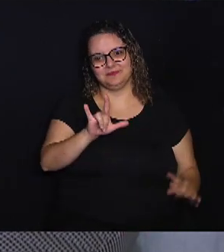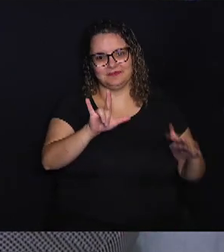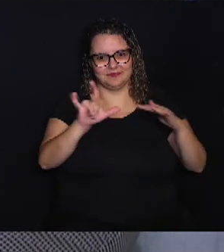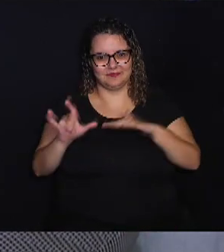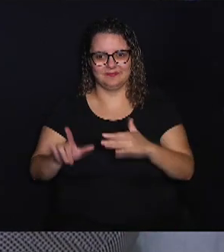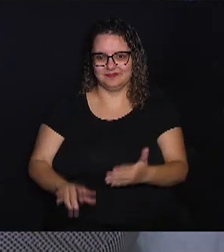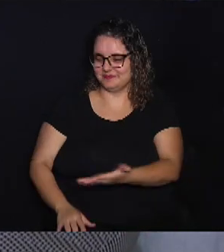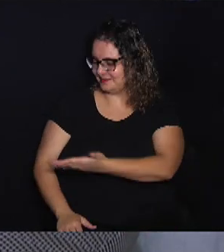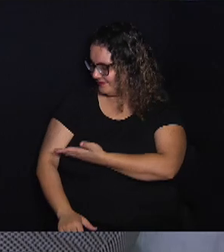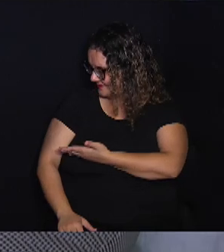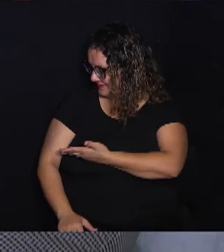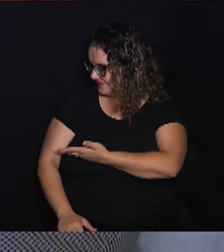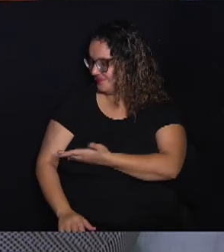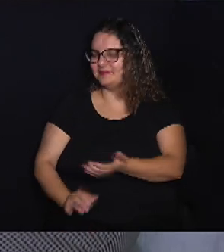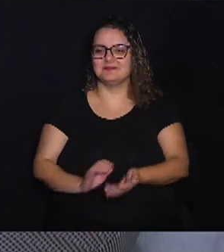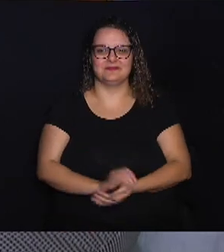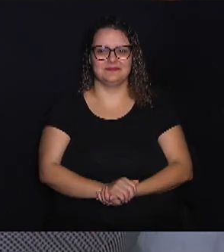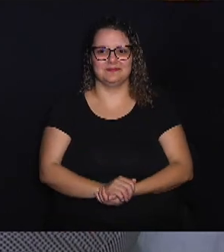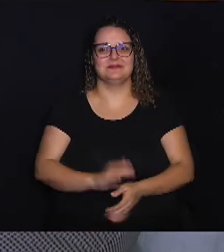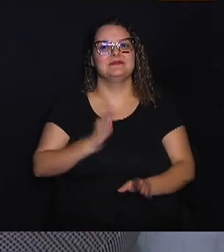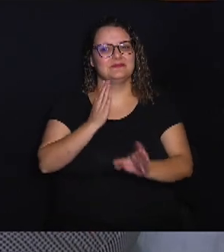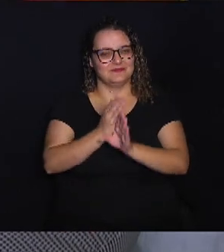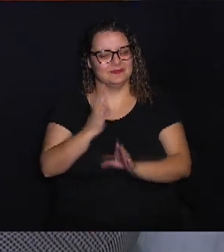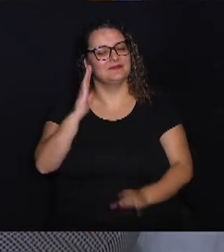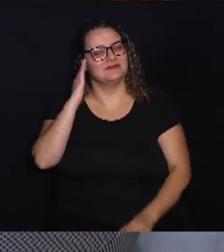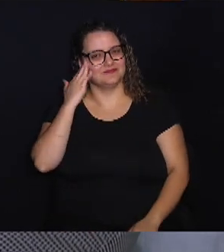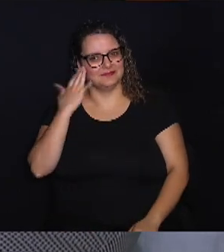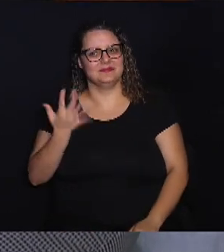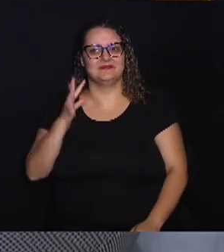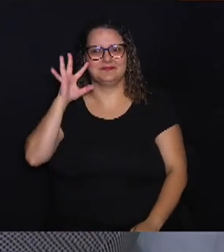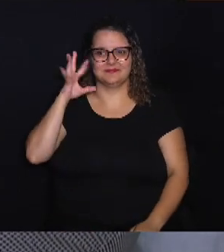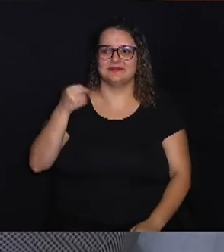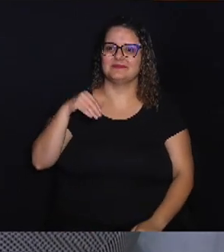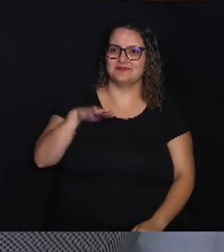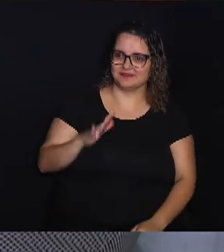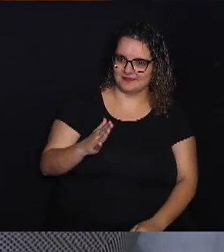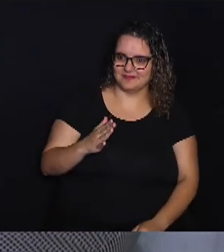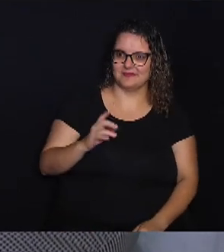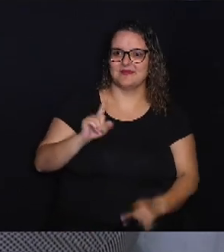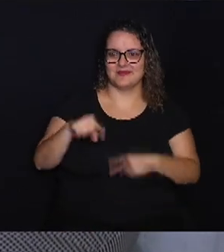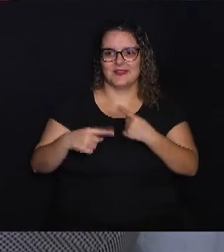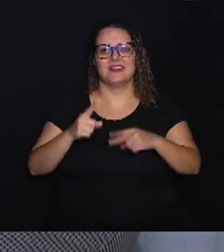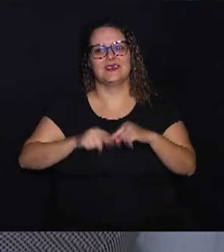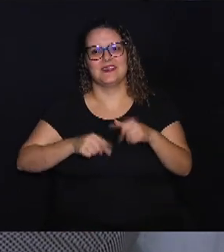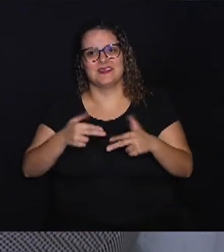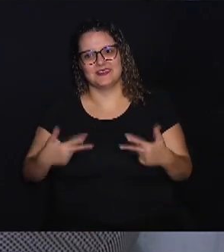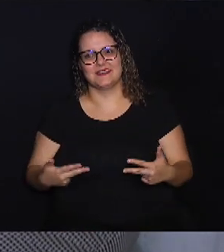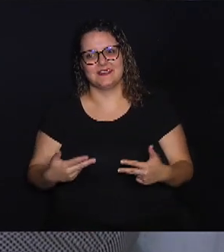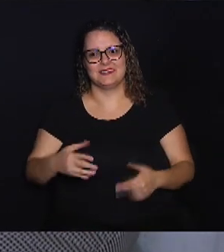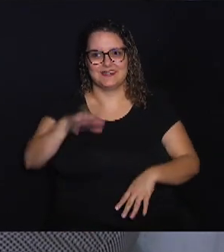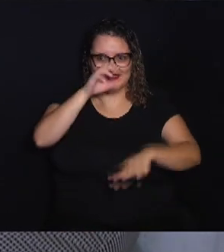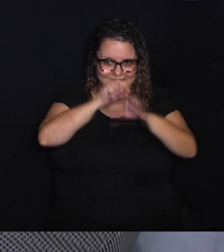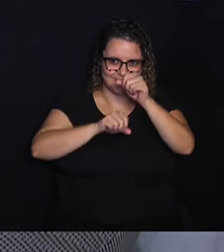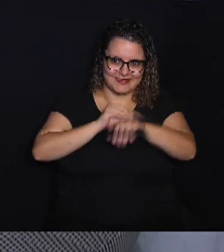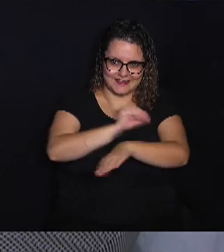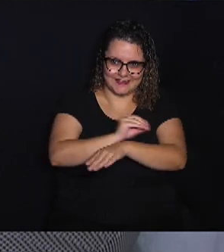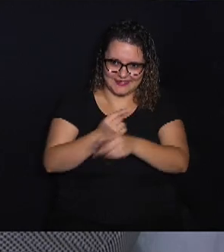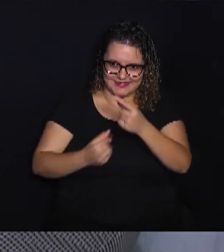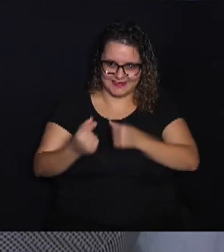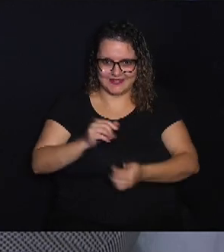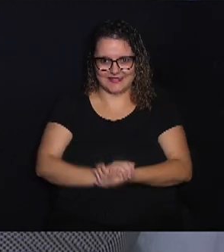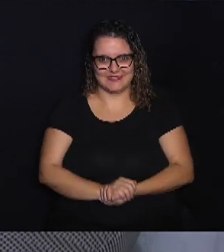de Rosiely Pegado. Lá você vai entender e conhecer muito mais sobre outros produtos e aprender a cuidar bem do seu dinheiro.